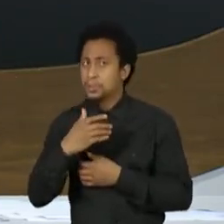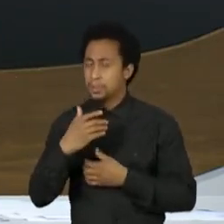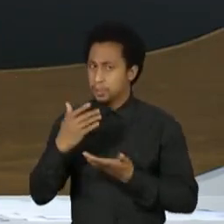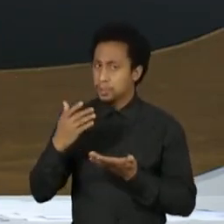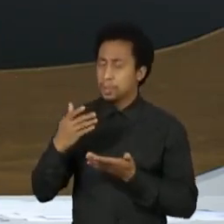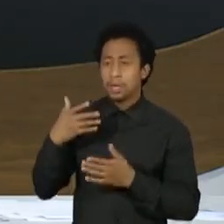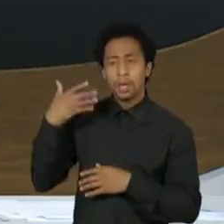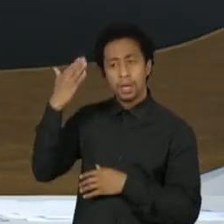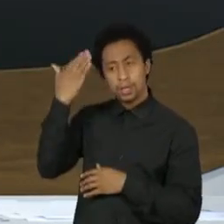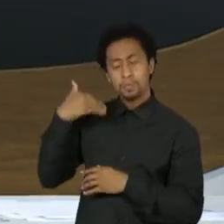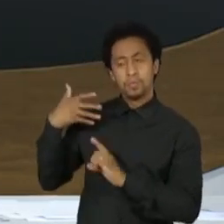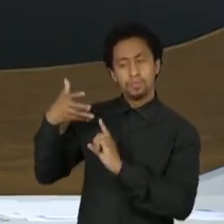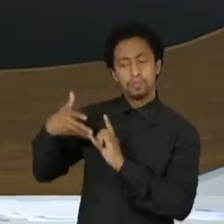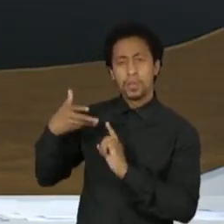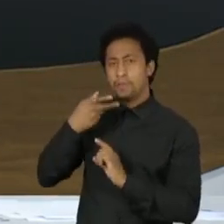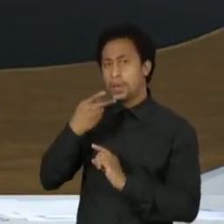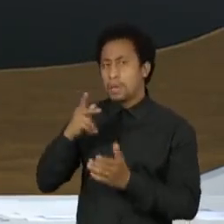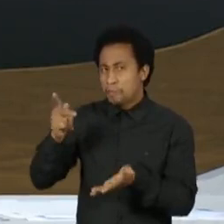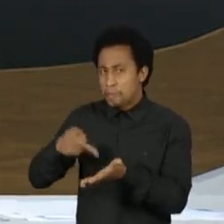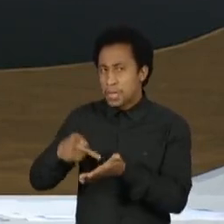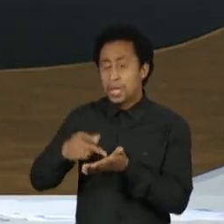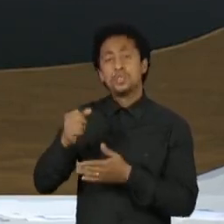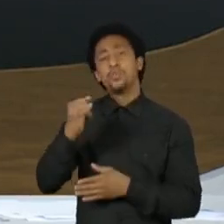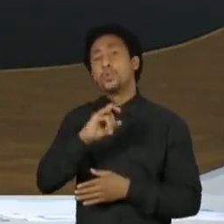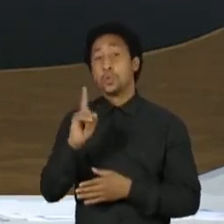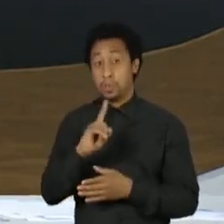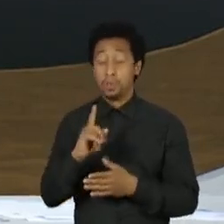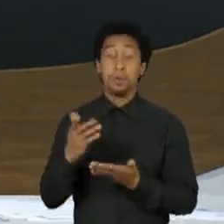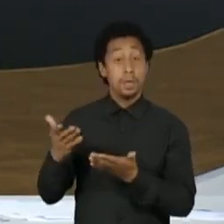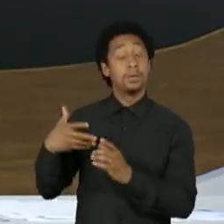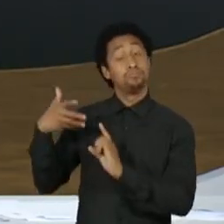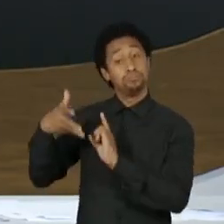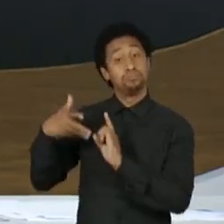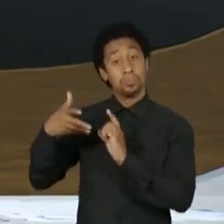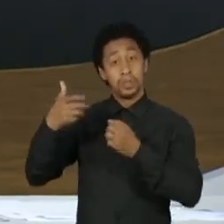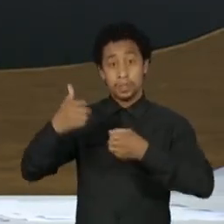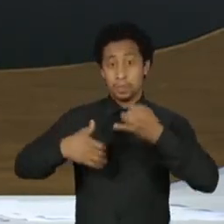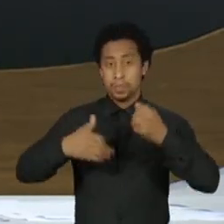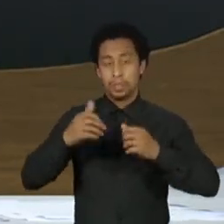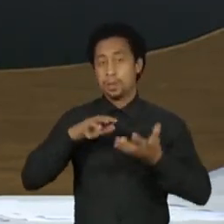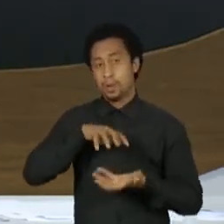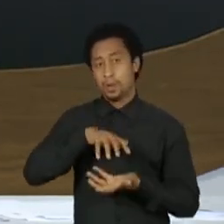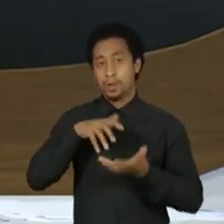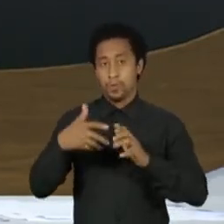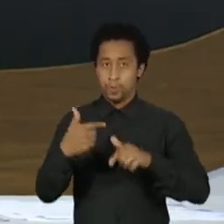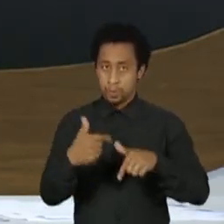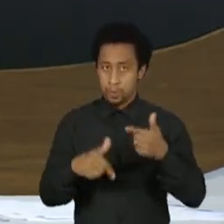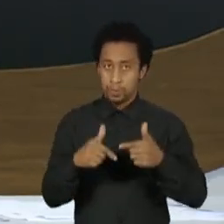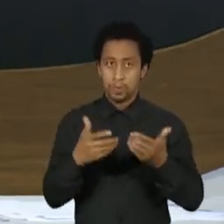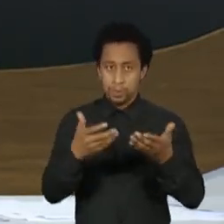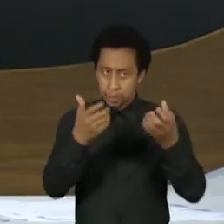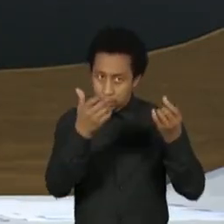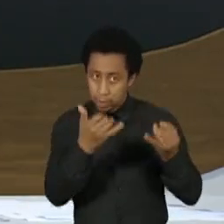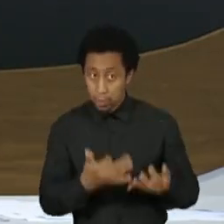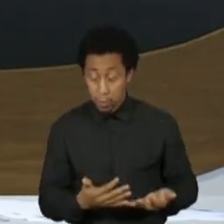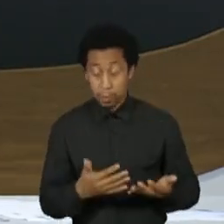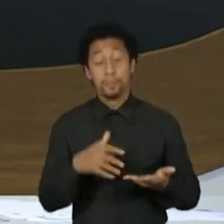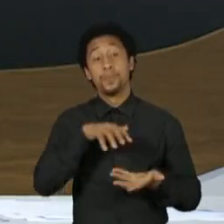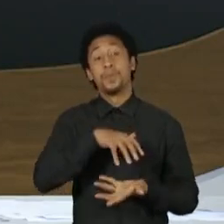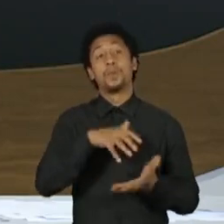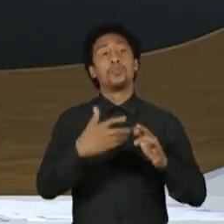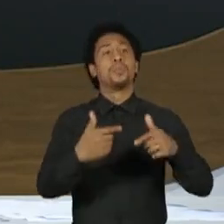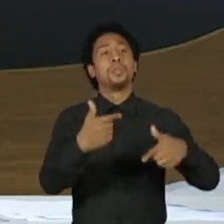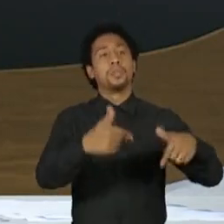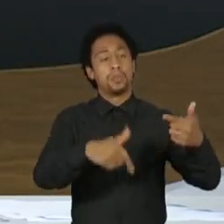programa. Eles checaram uma afirmação que a senadora fez a propósito da reforma trabalhista. A senhora disse, a reforma trabalhista veio